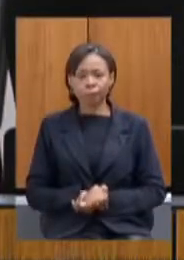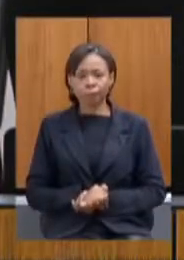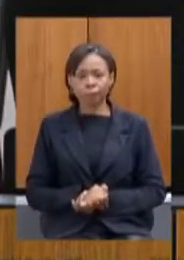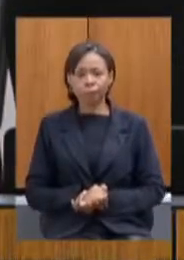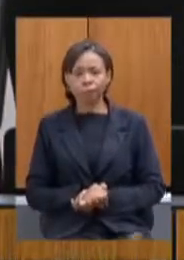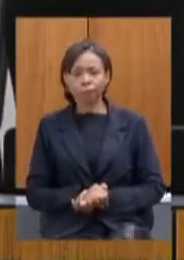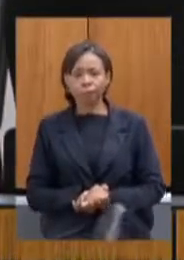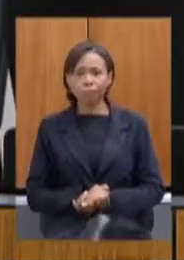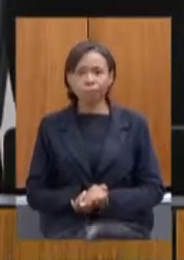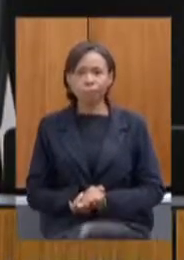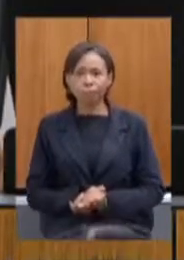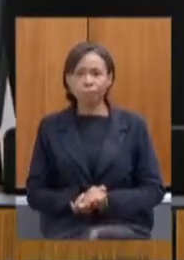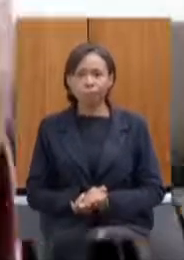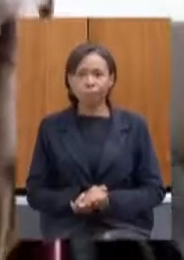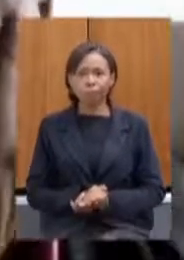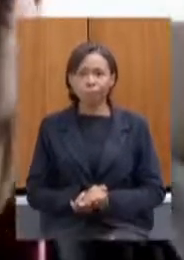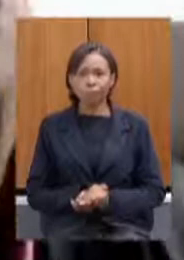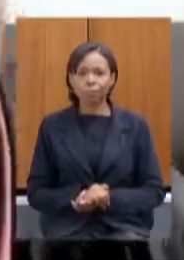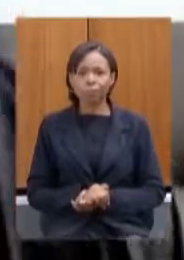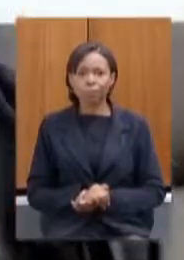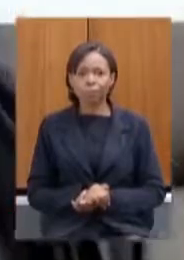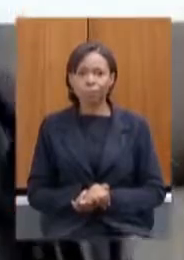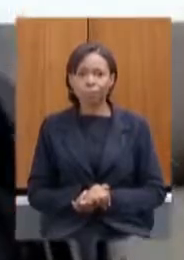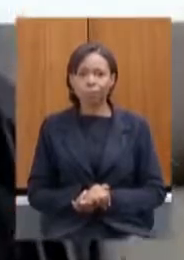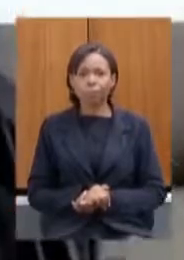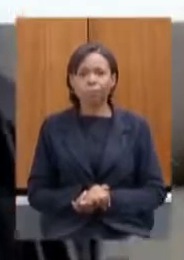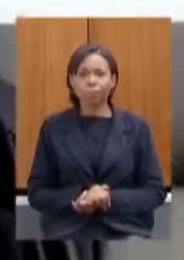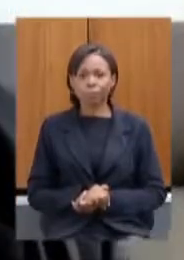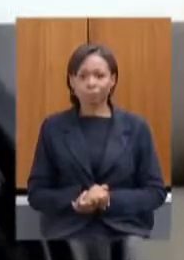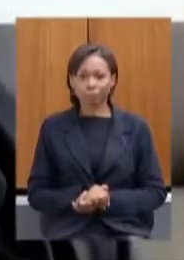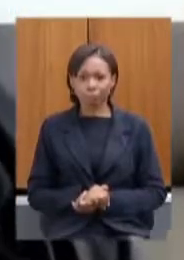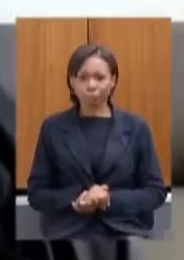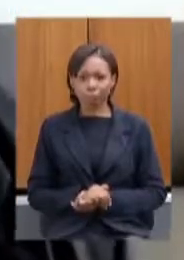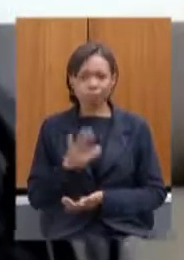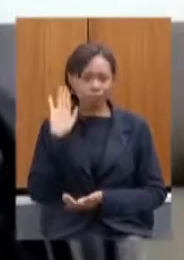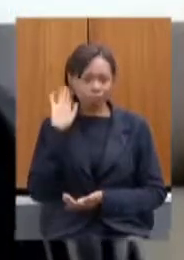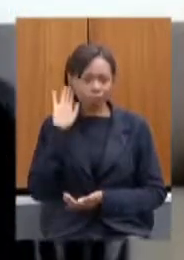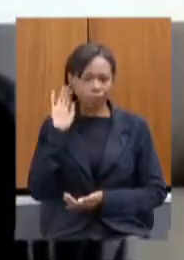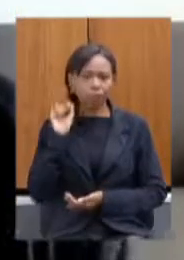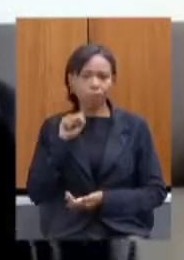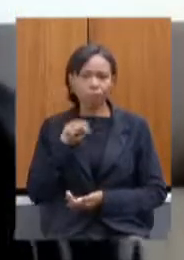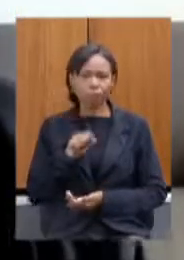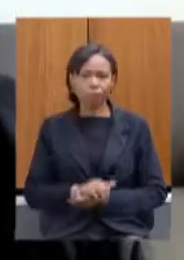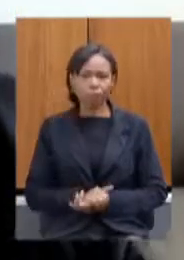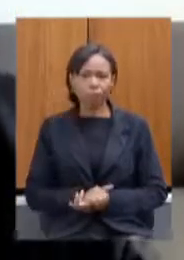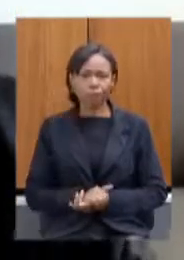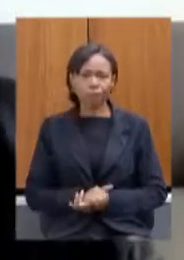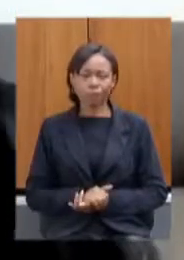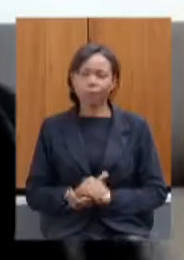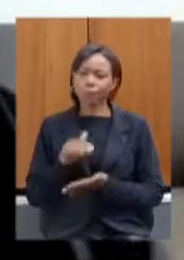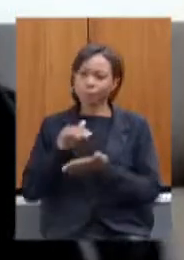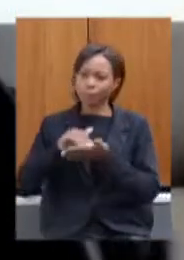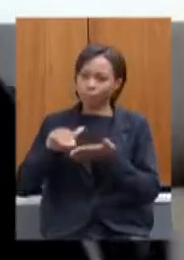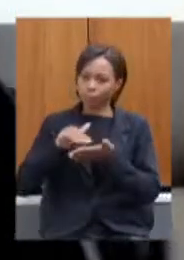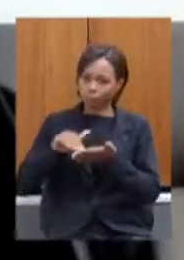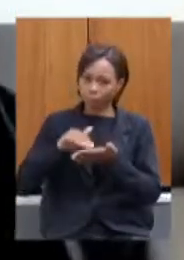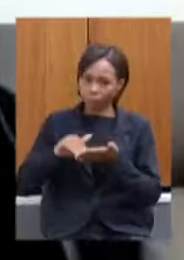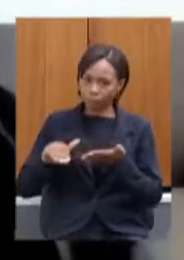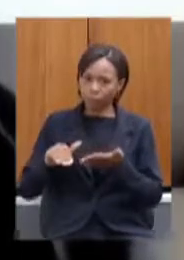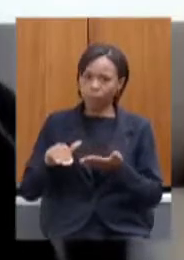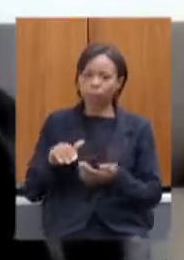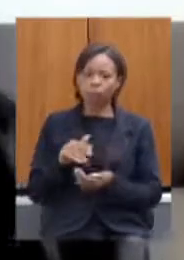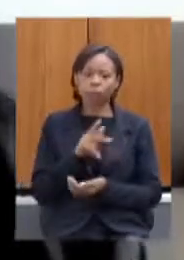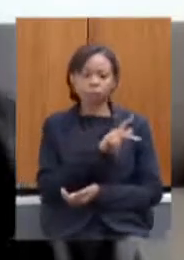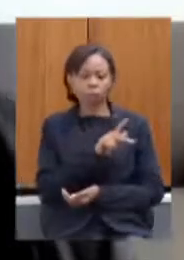ligou aí sim ouvindo sim bom dia secretário presidente